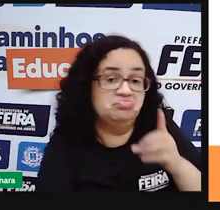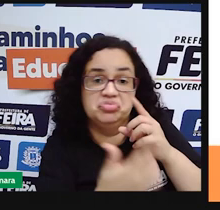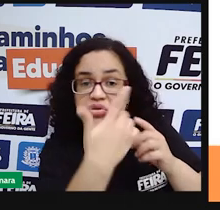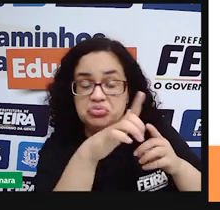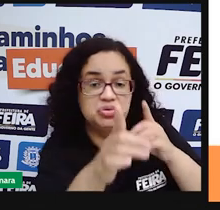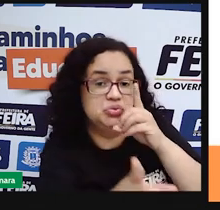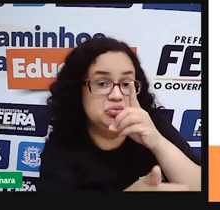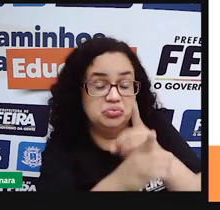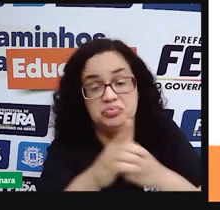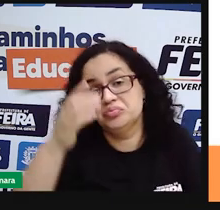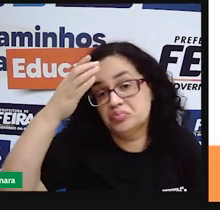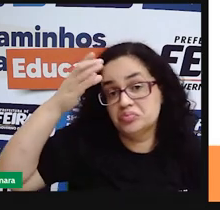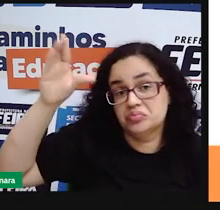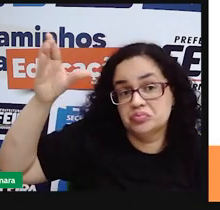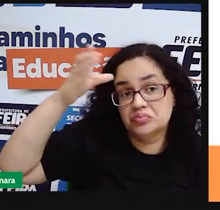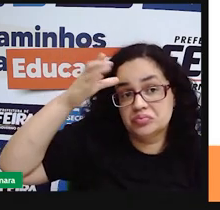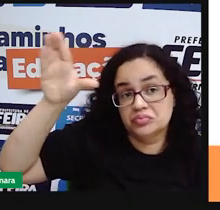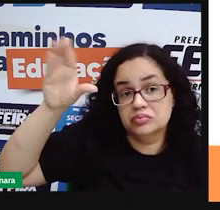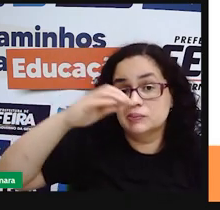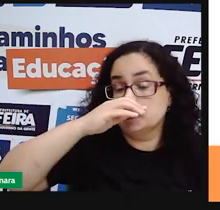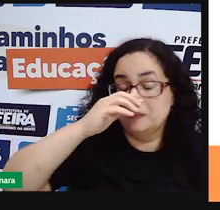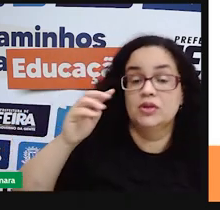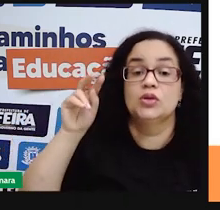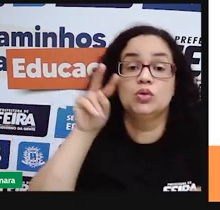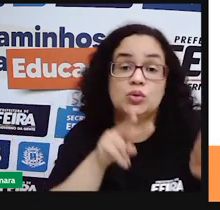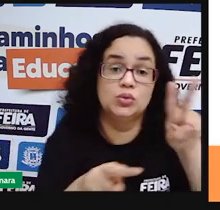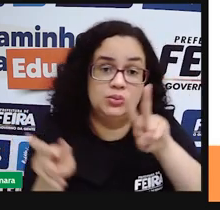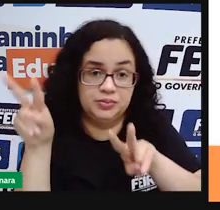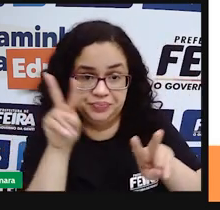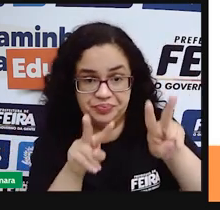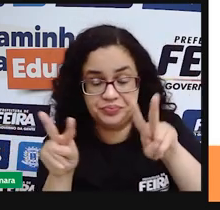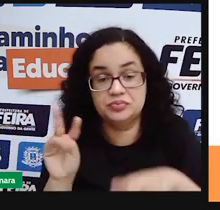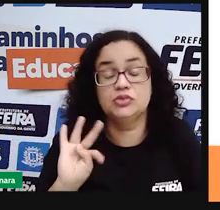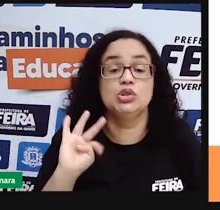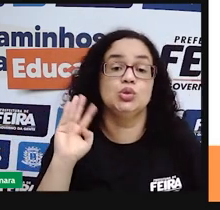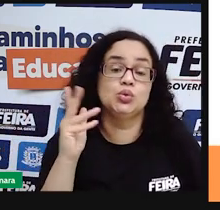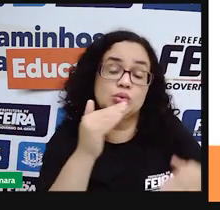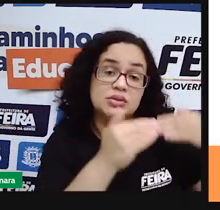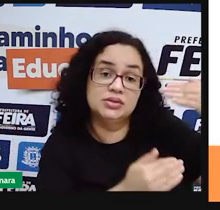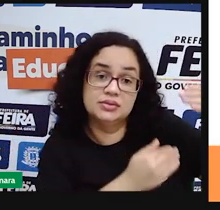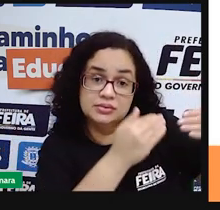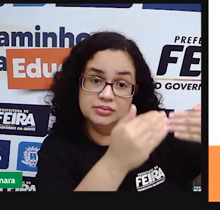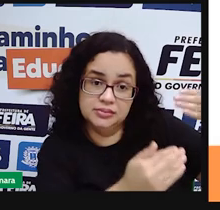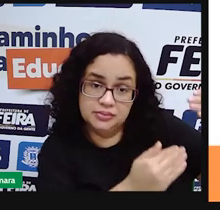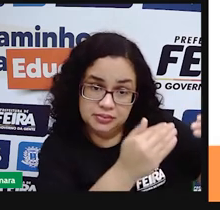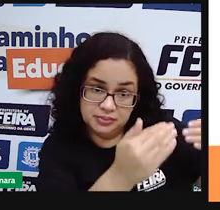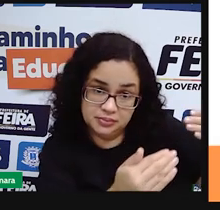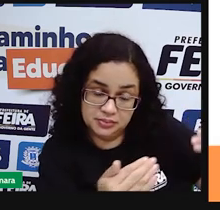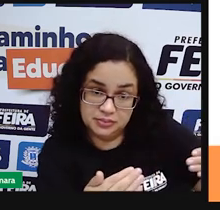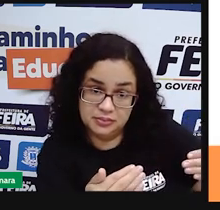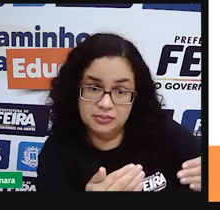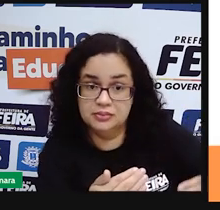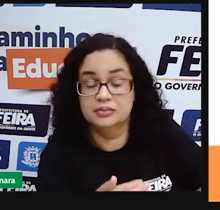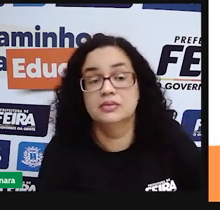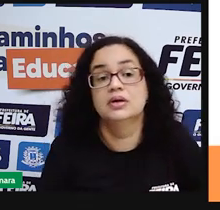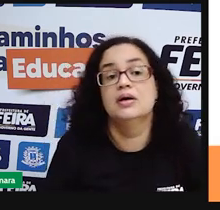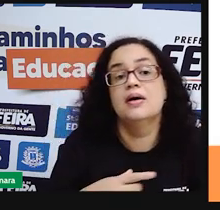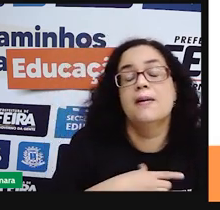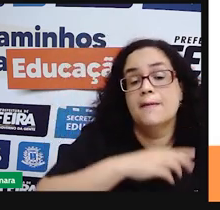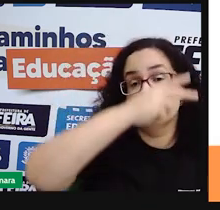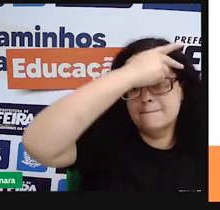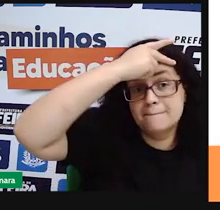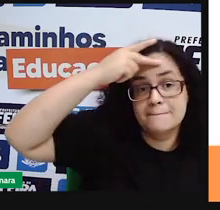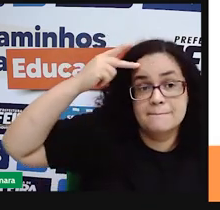culturas. Quando a gente observa aí toda a trajetória do processo de colonização, a gente observa